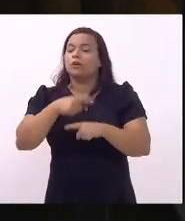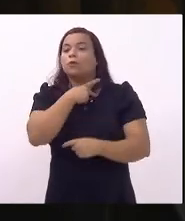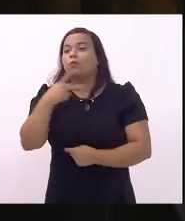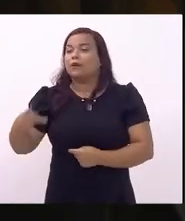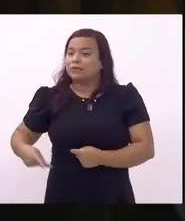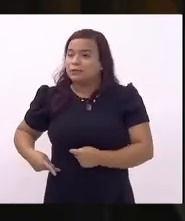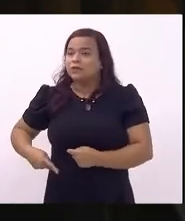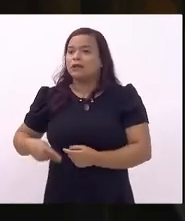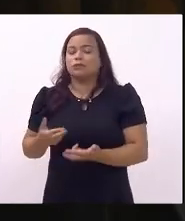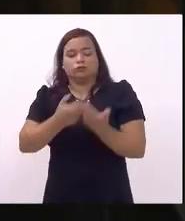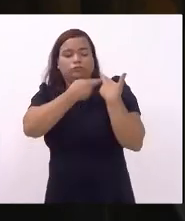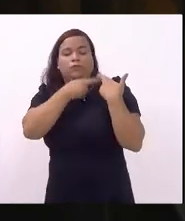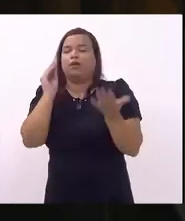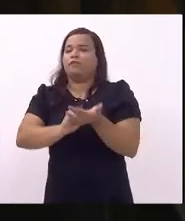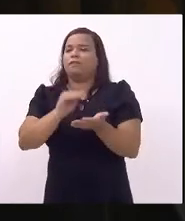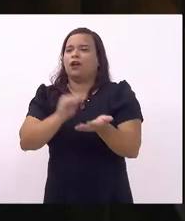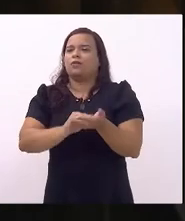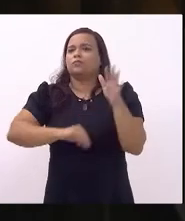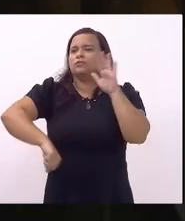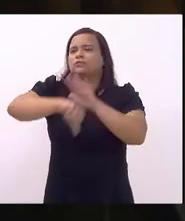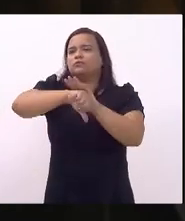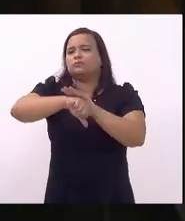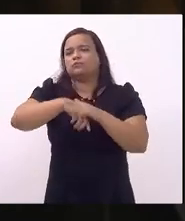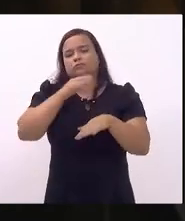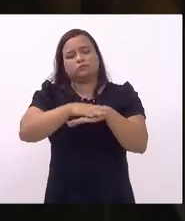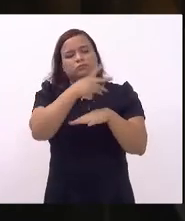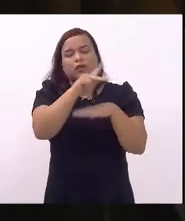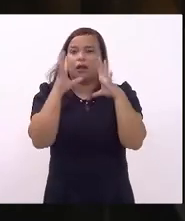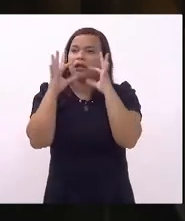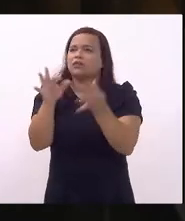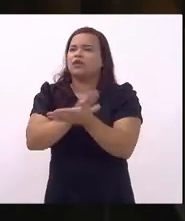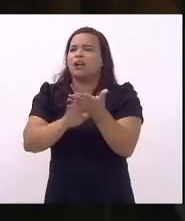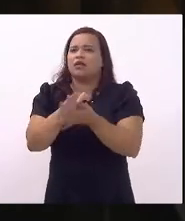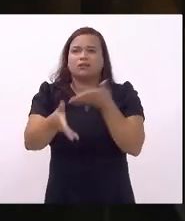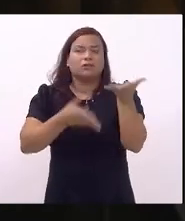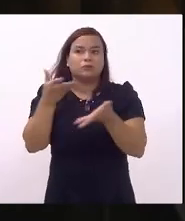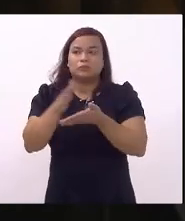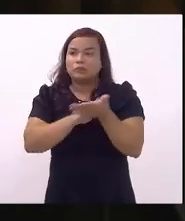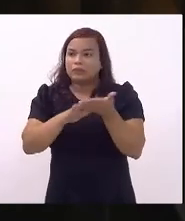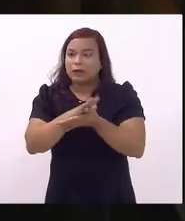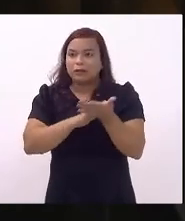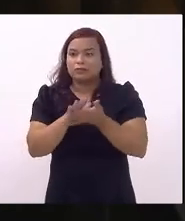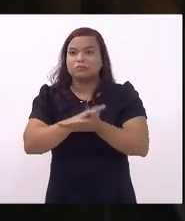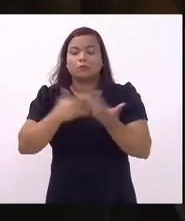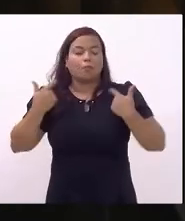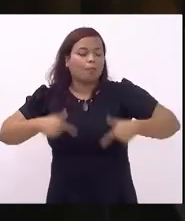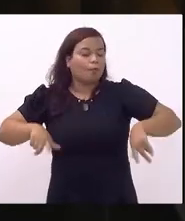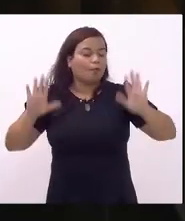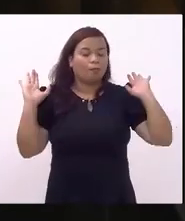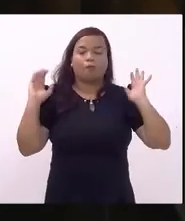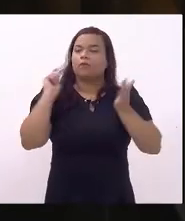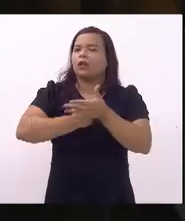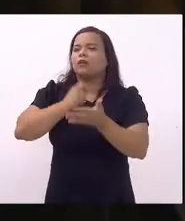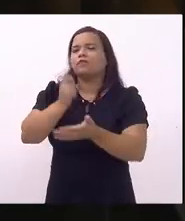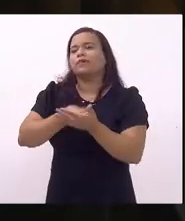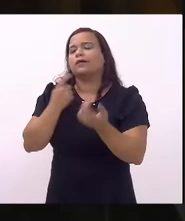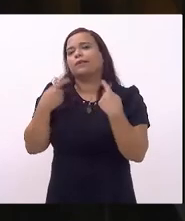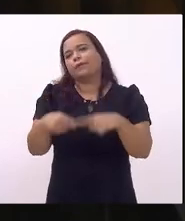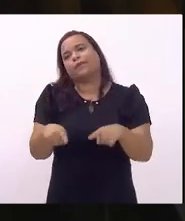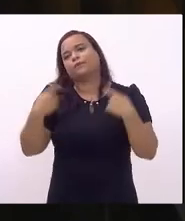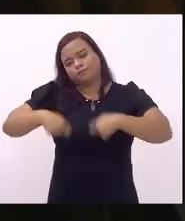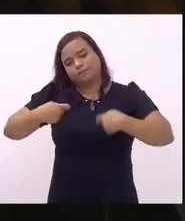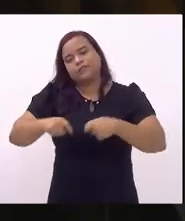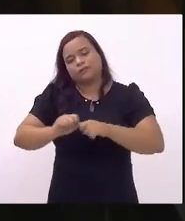de maneira irresponsável e criminosa não deu atenção não cuidou não desencadeou uma política de enfrentamento como era